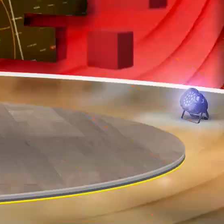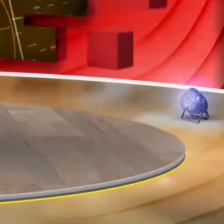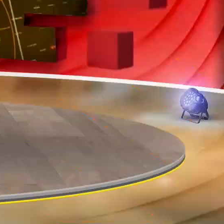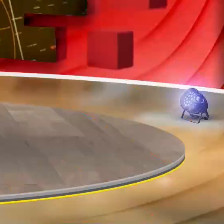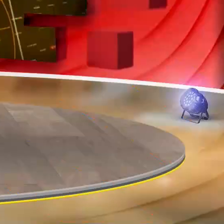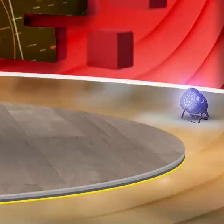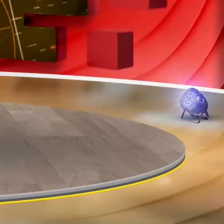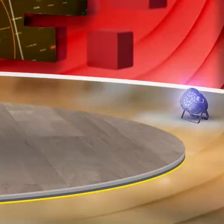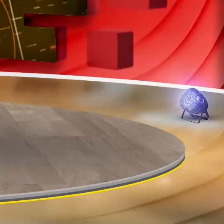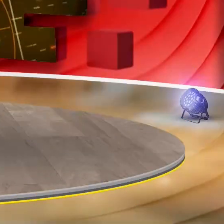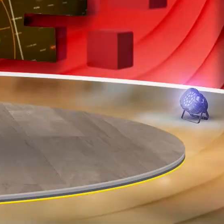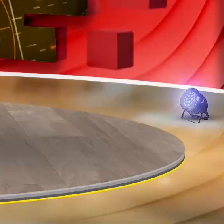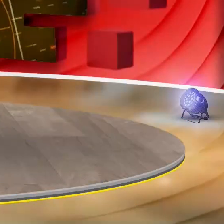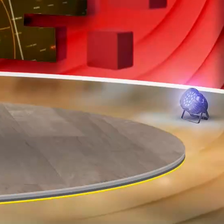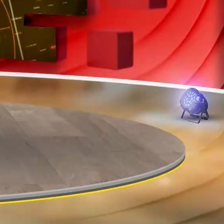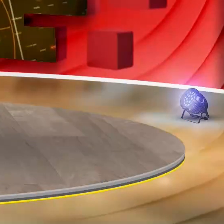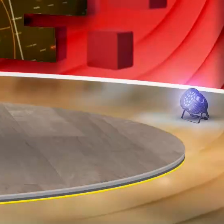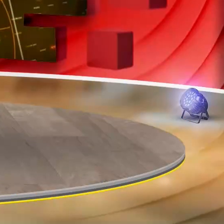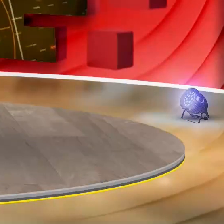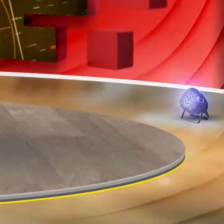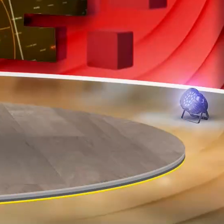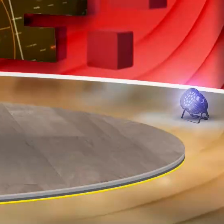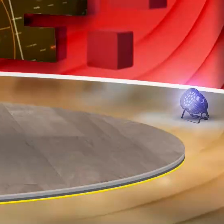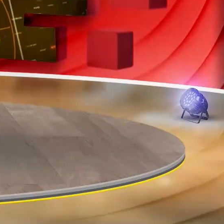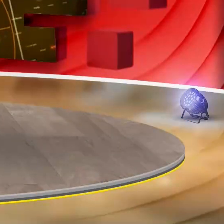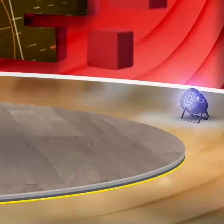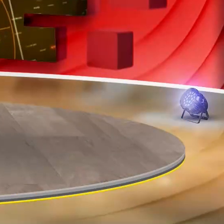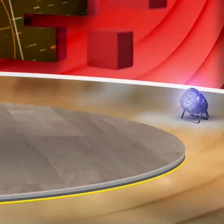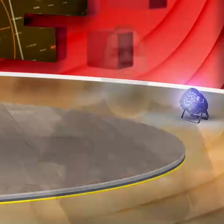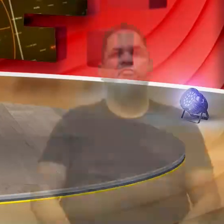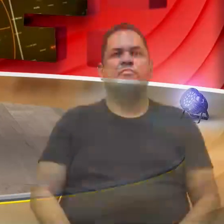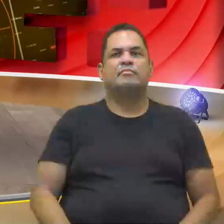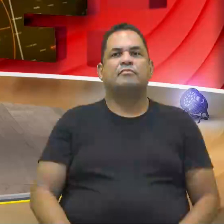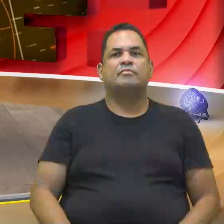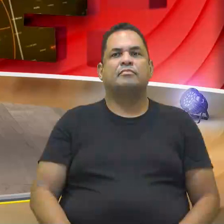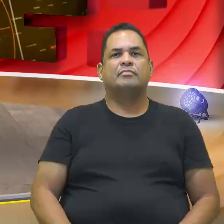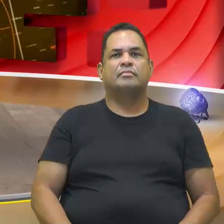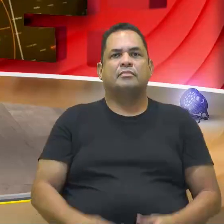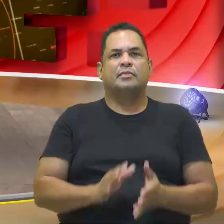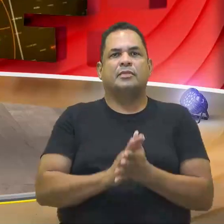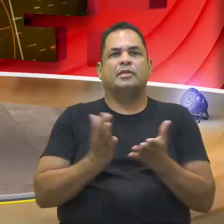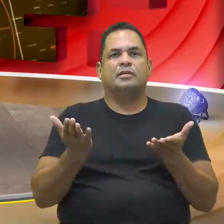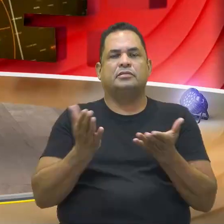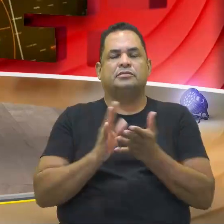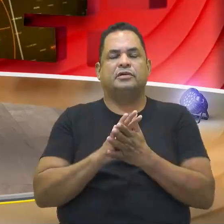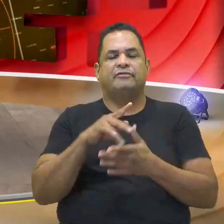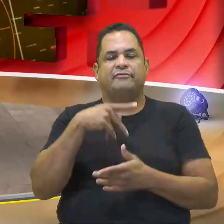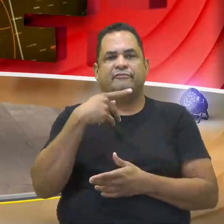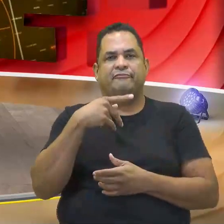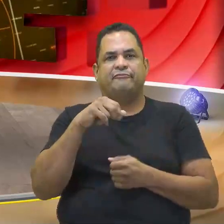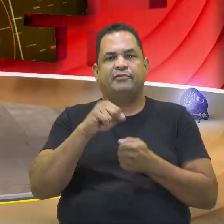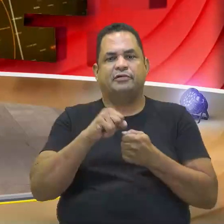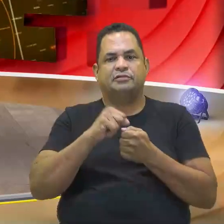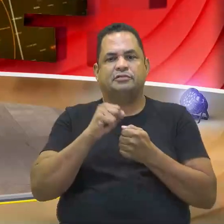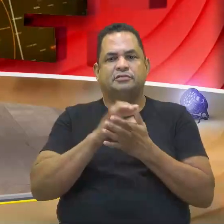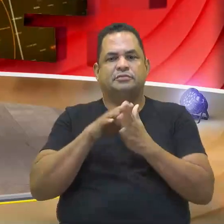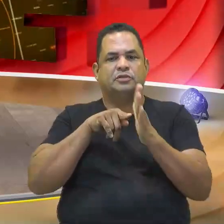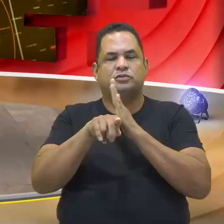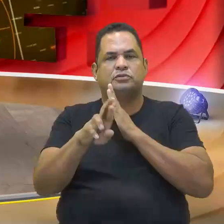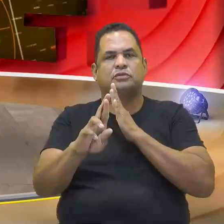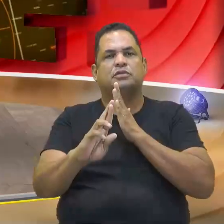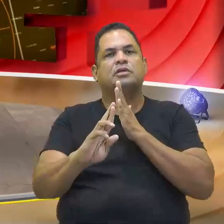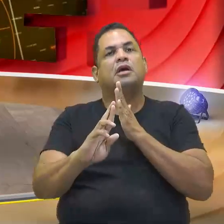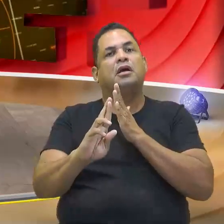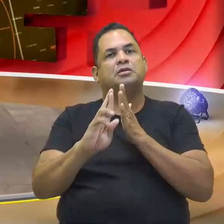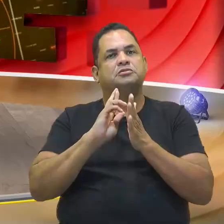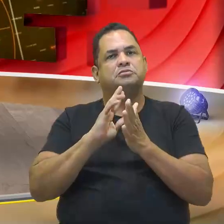E agora a hora daquela revisão na aula 8 que a gente fez um quiz falando dos assuntos da aula 7, né? E vocês viram que